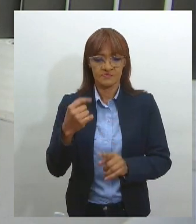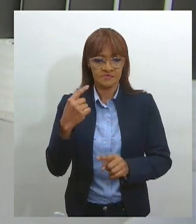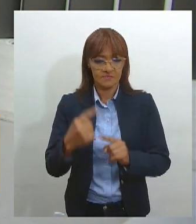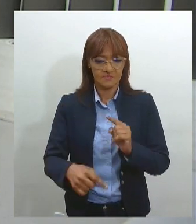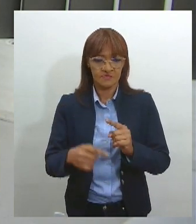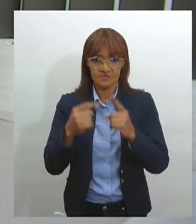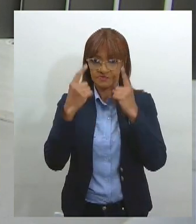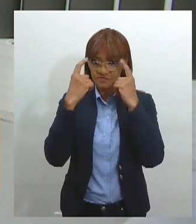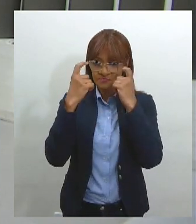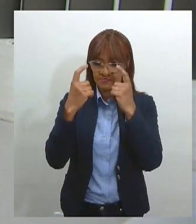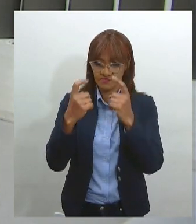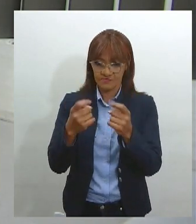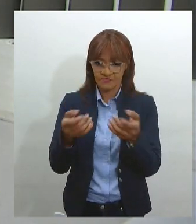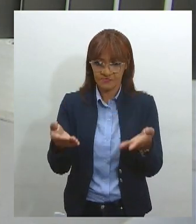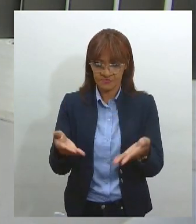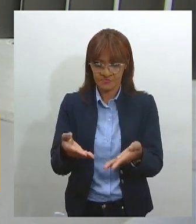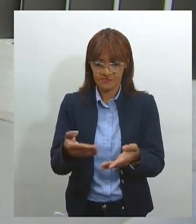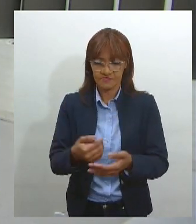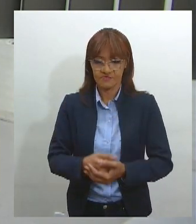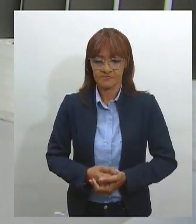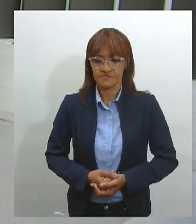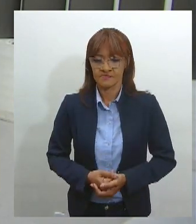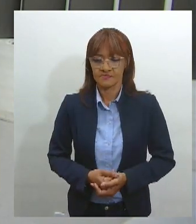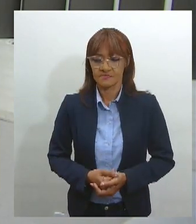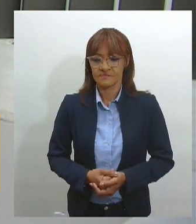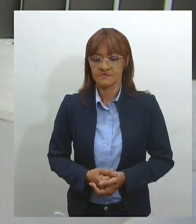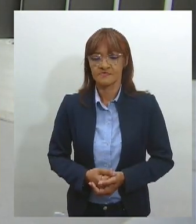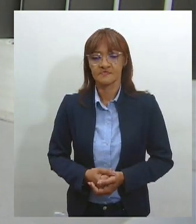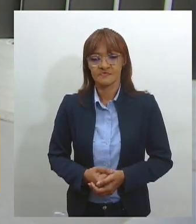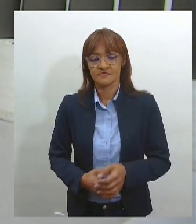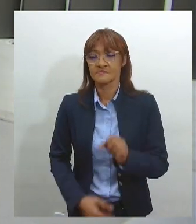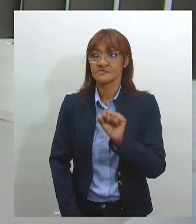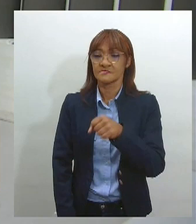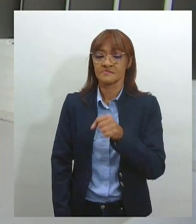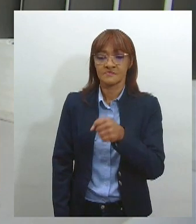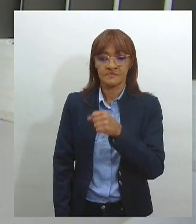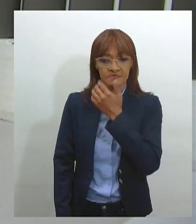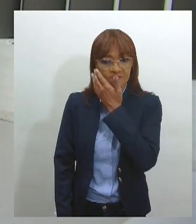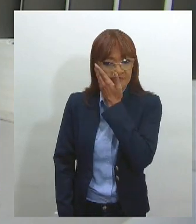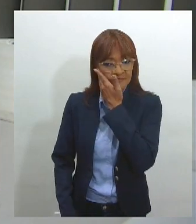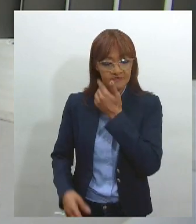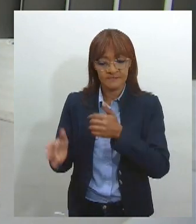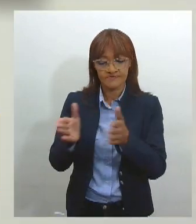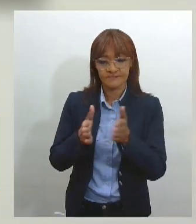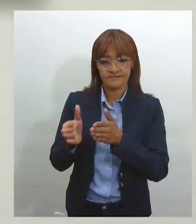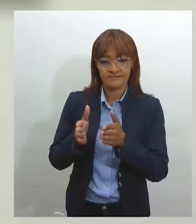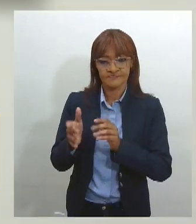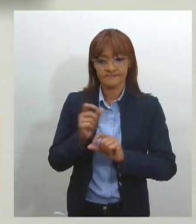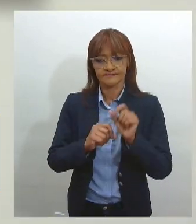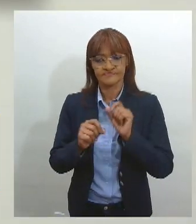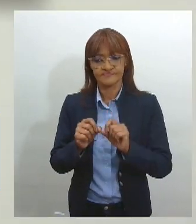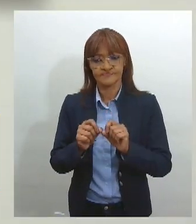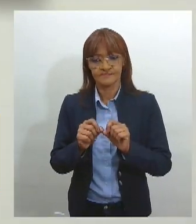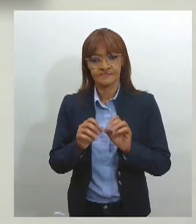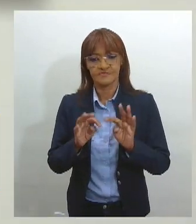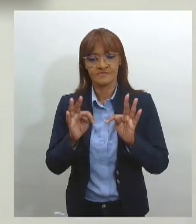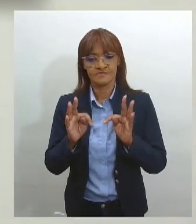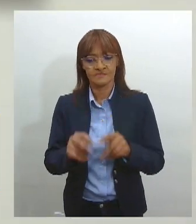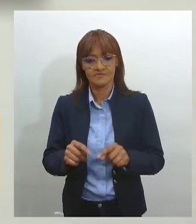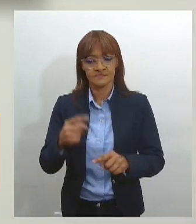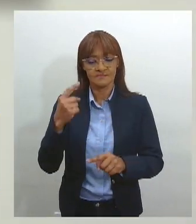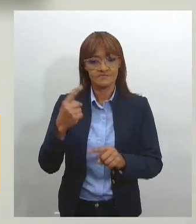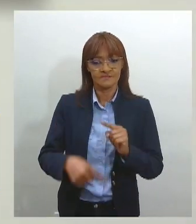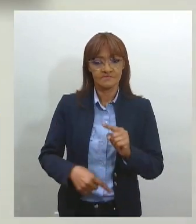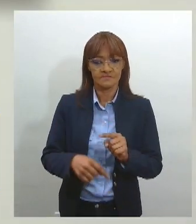dias de hoje. Exatamente, Marcos. É um período de mobilização nacional para combater, prevenir e